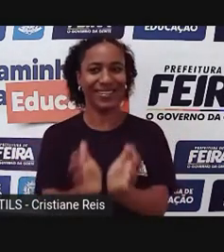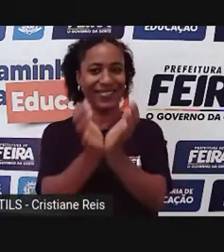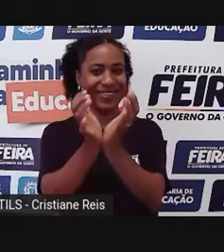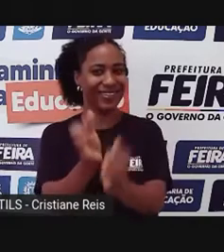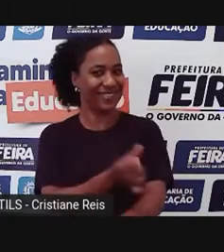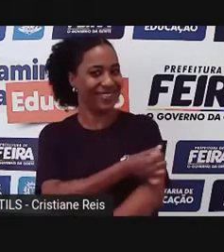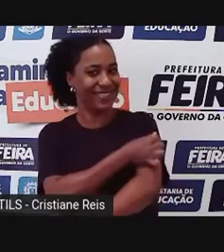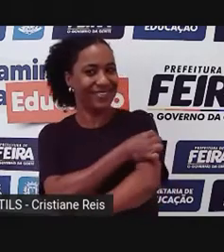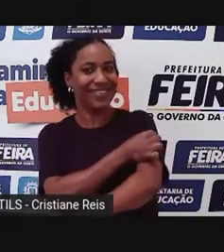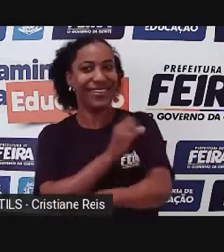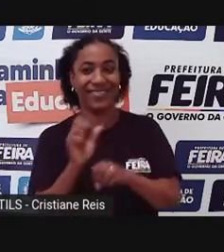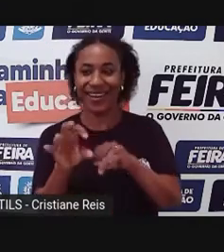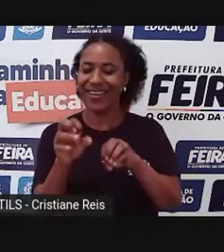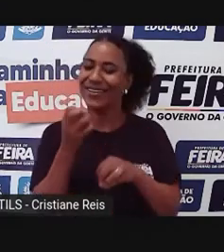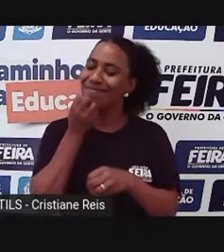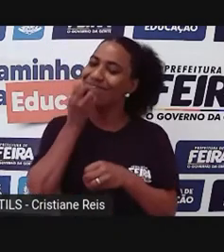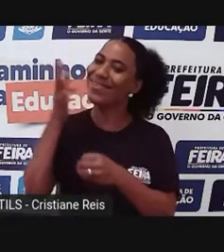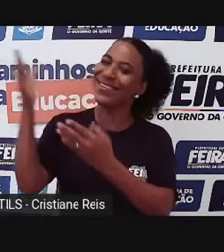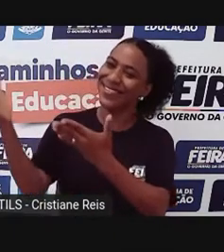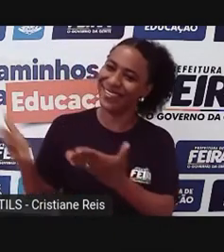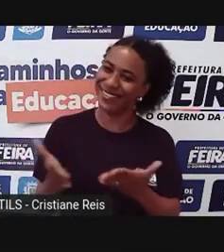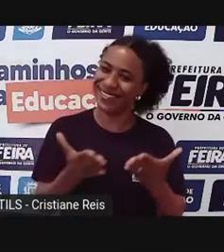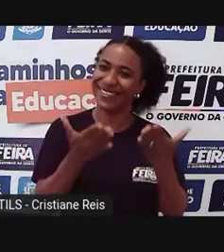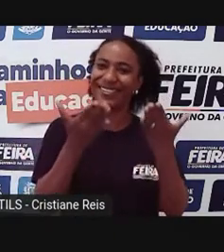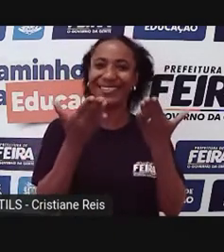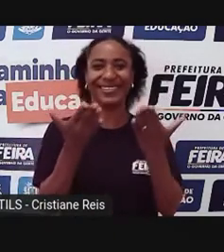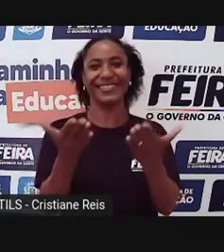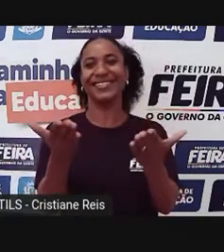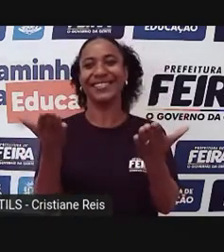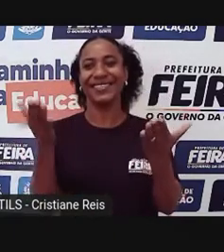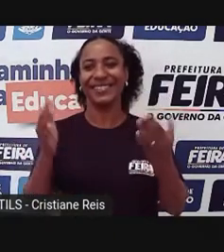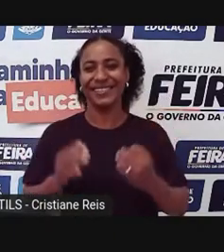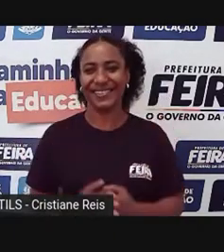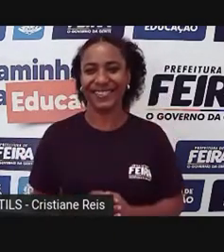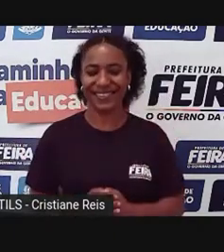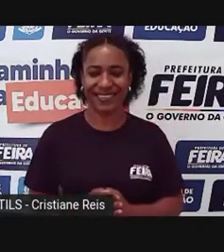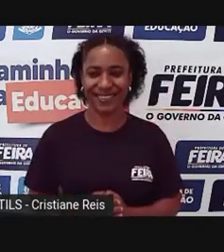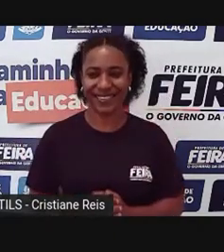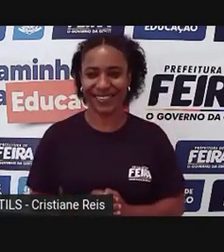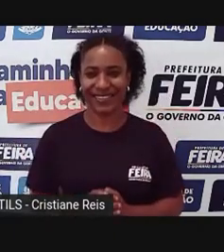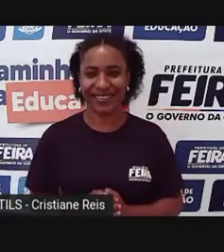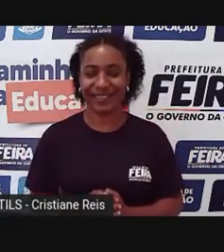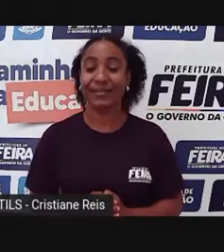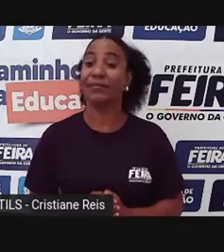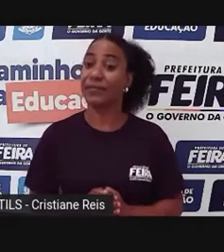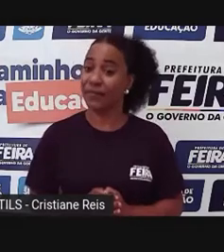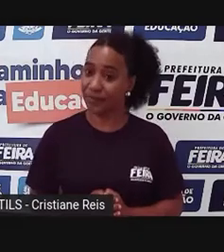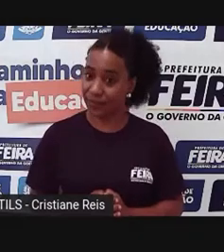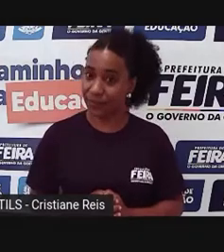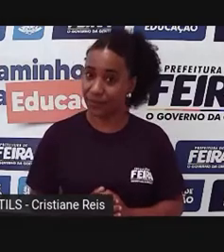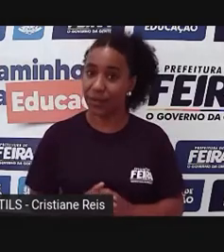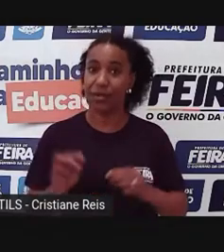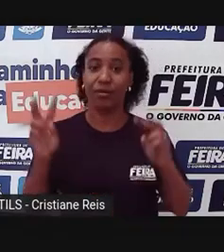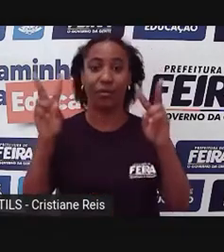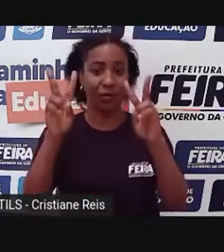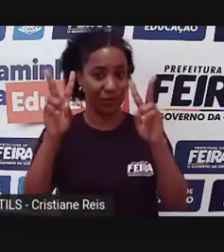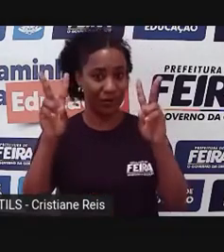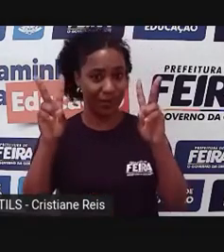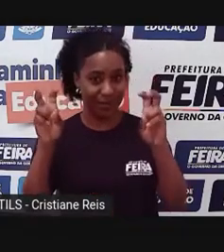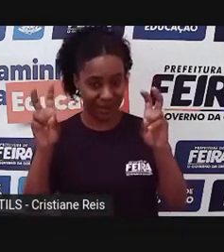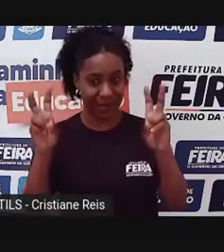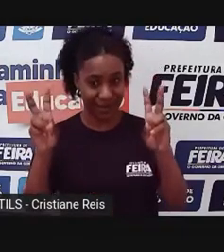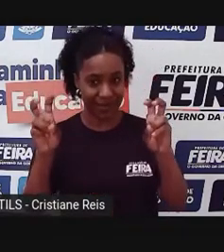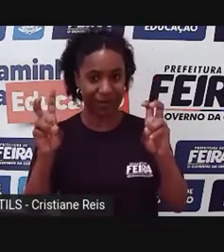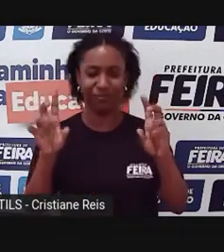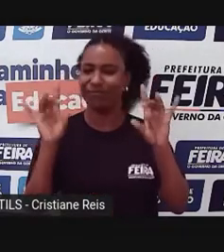seja bem-vindo à nossa aula de hoje, né? Vamos lá? Bom, o tema da nossa aula de hoje é um tema bastante